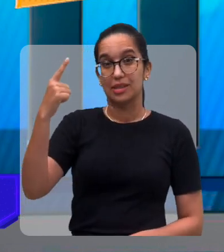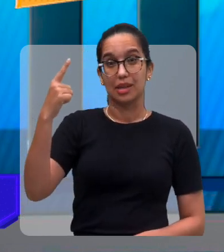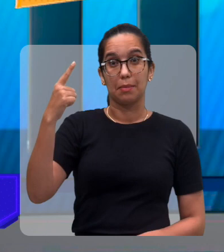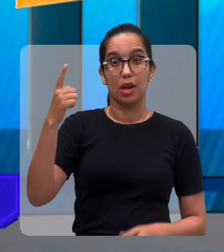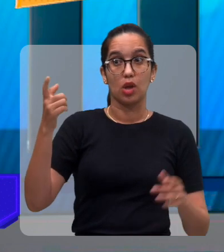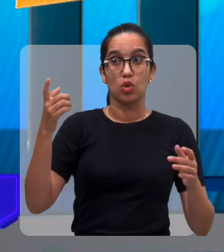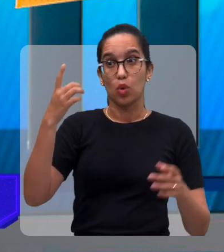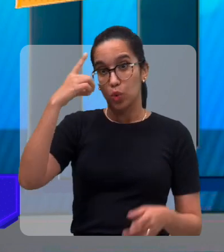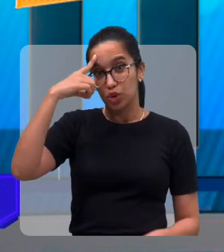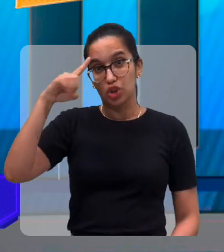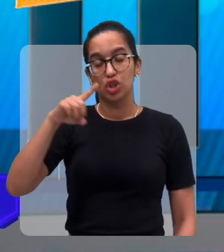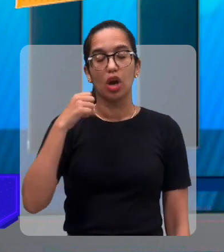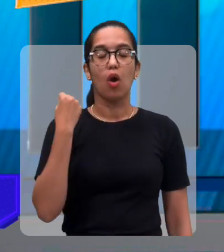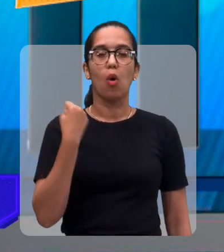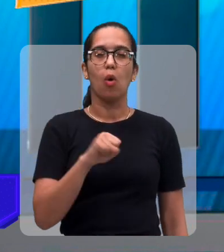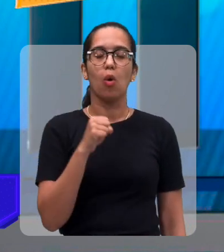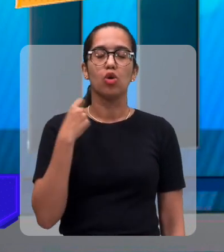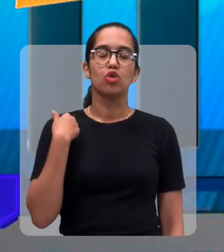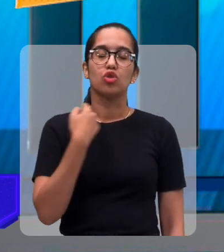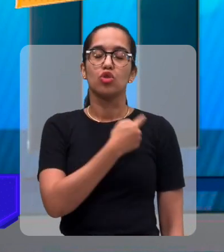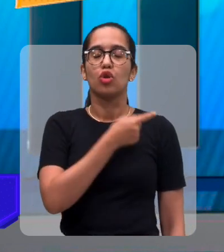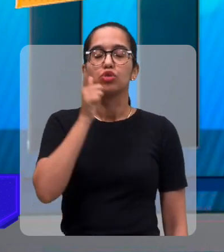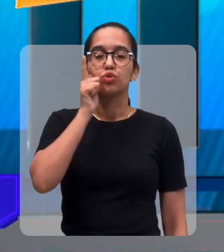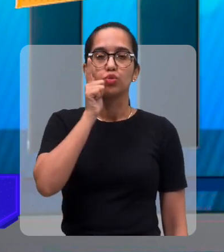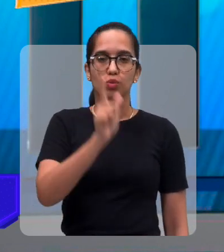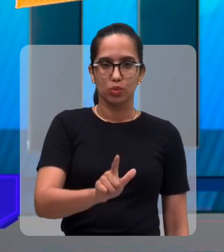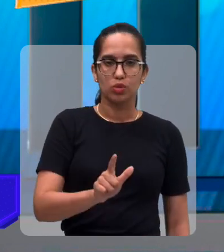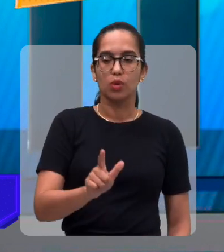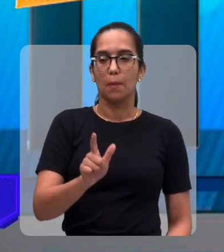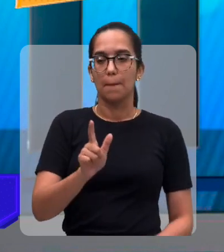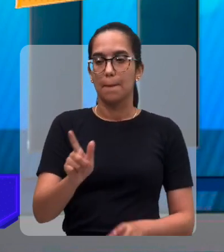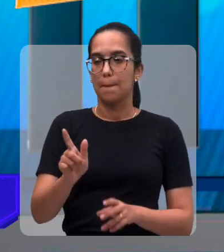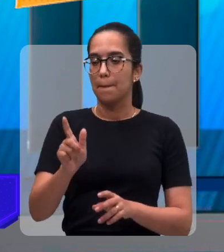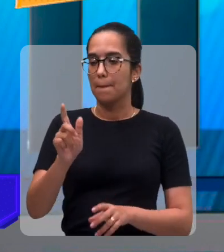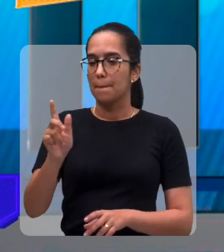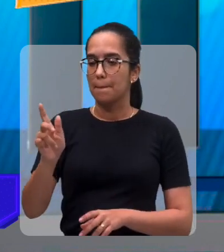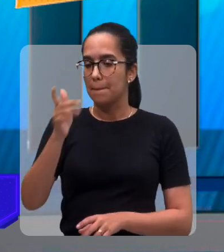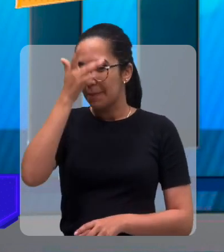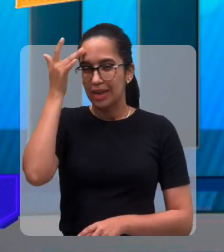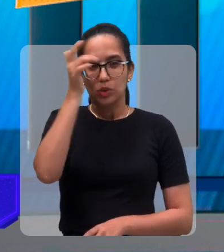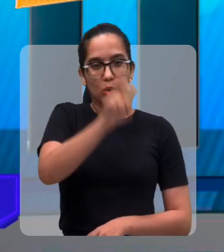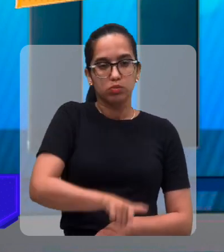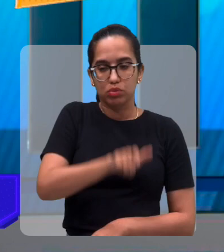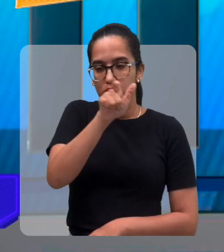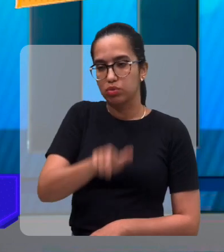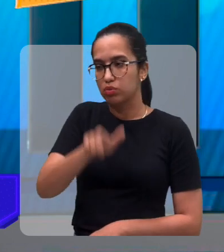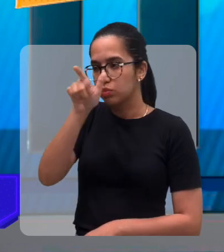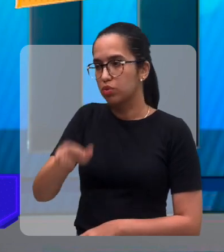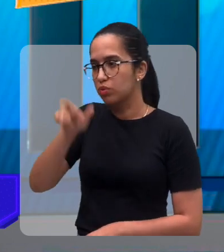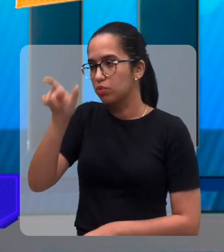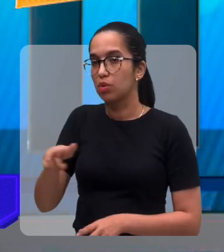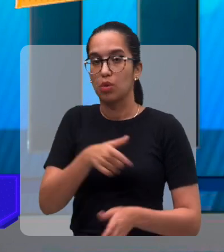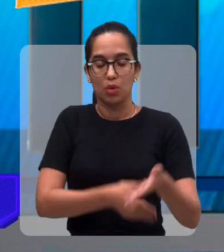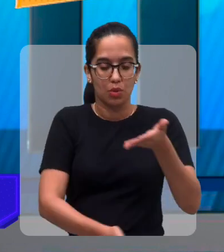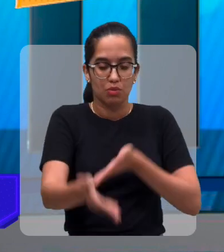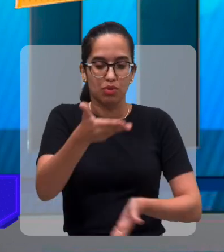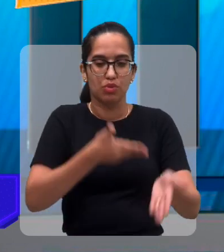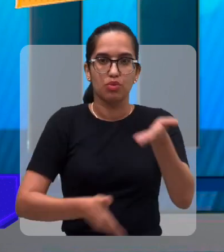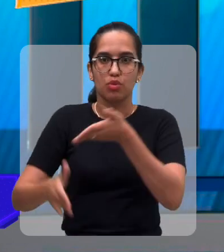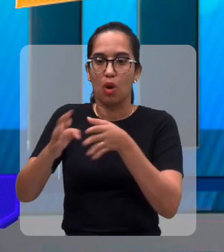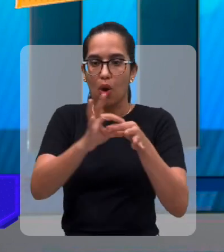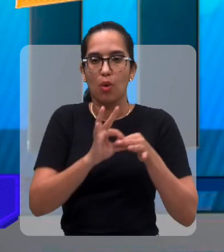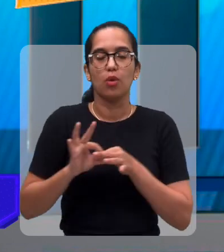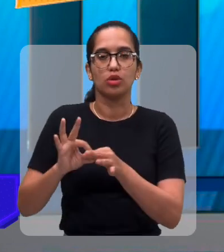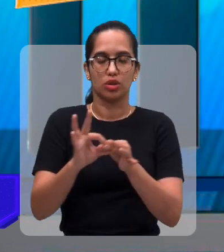pelos espectadores, é que a gente possa estar unindo pessoas, possam estar se confraternizando com as